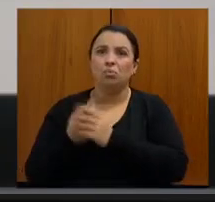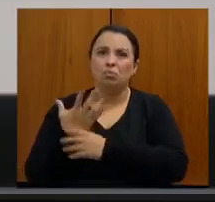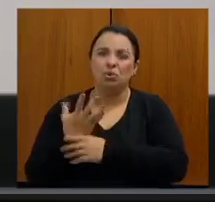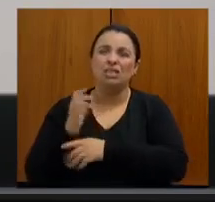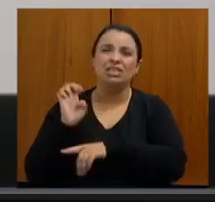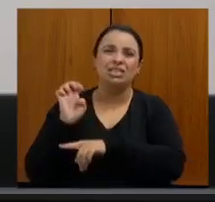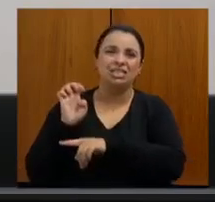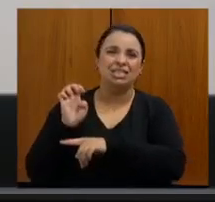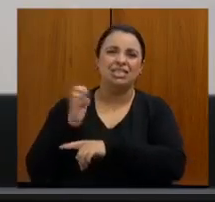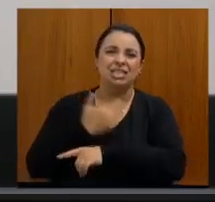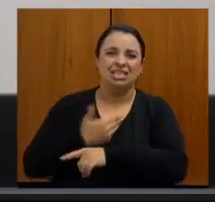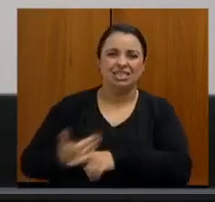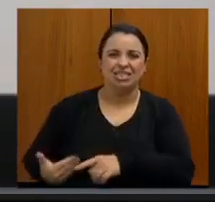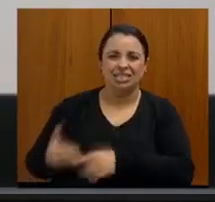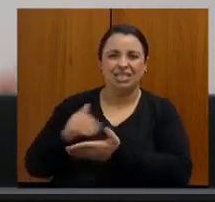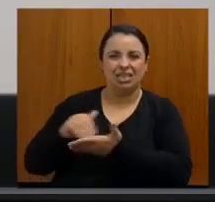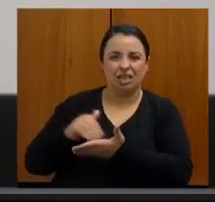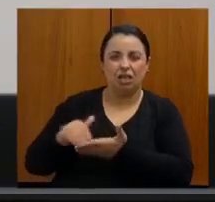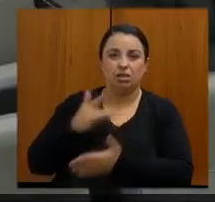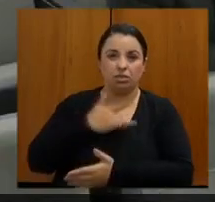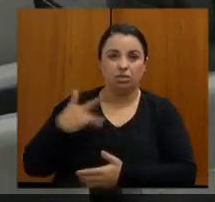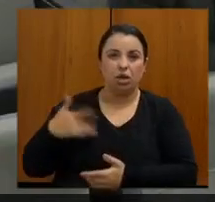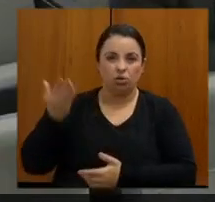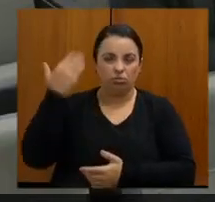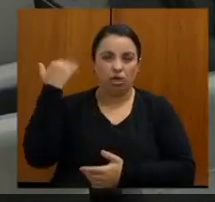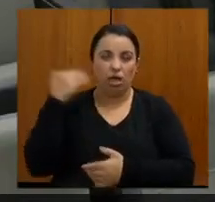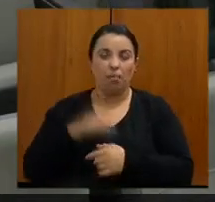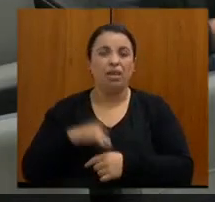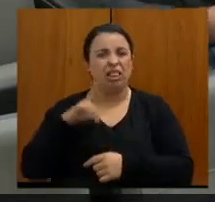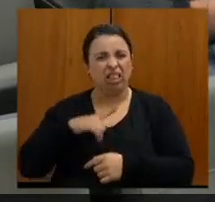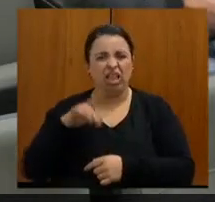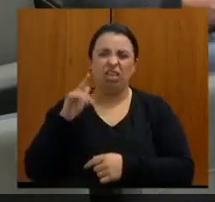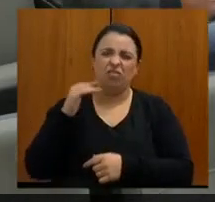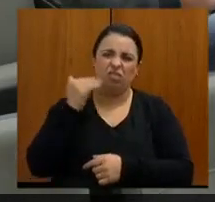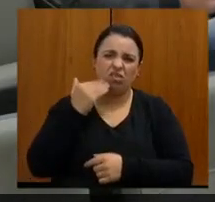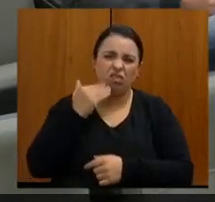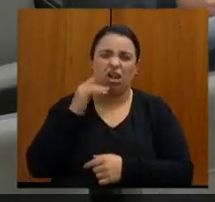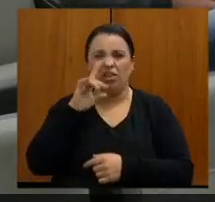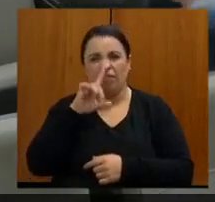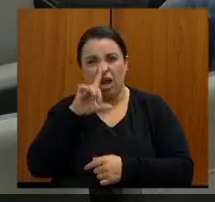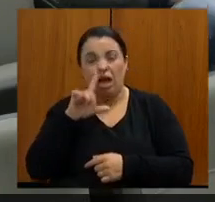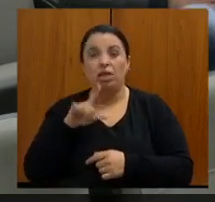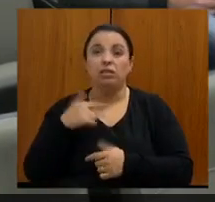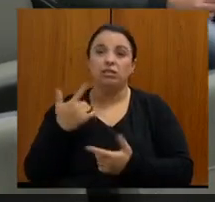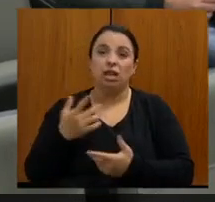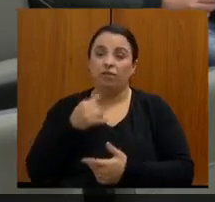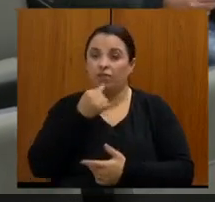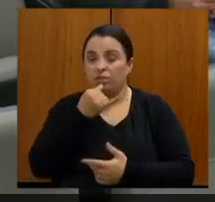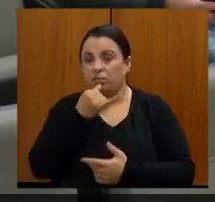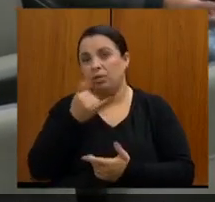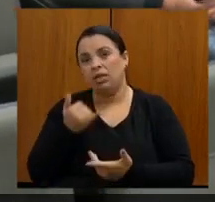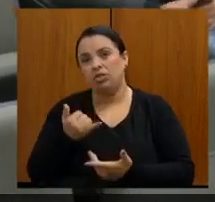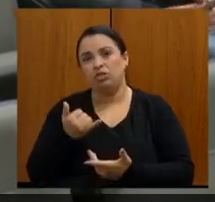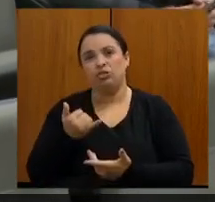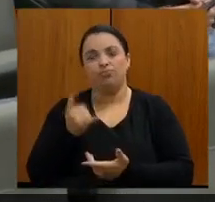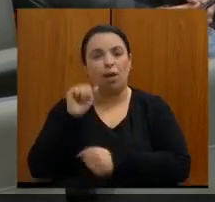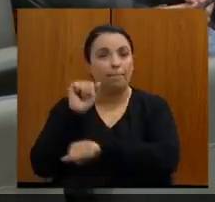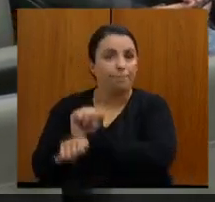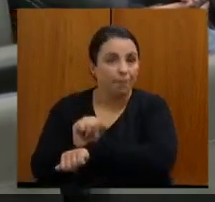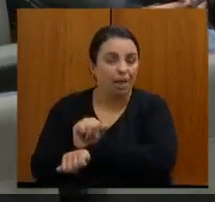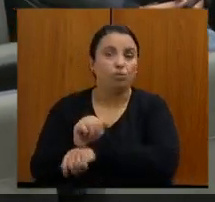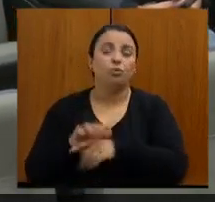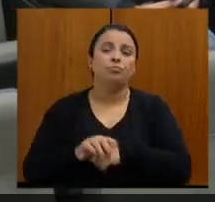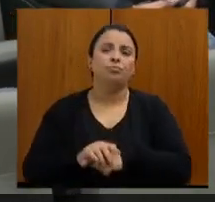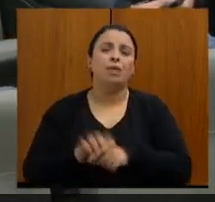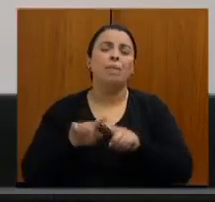na época, com algumas falhas, e aí, infelizmente, parece que o programa não teve possibilidade de continuar.